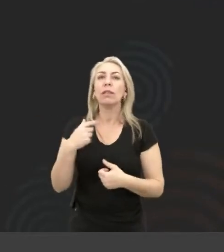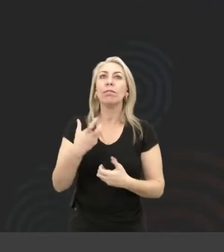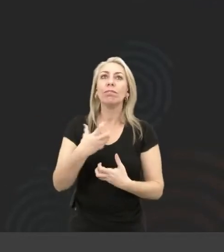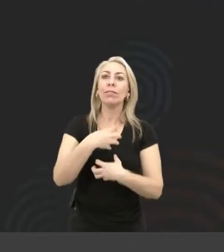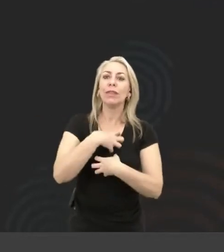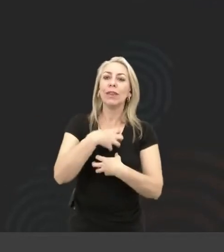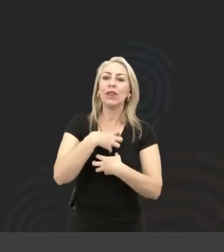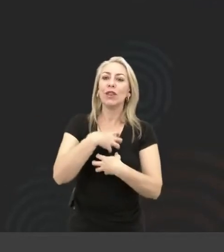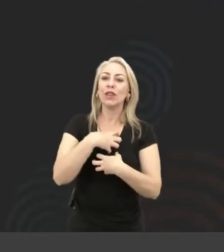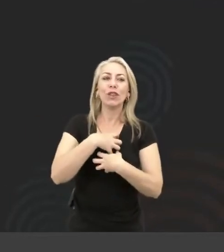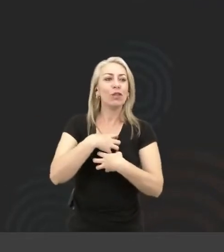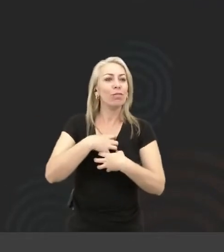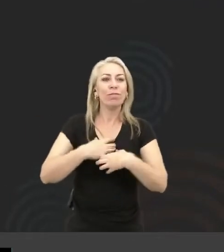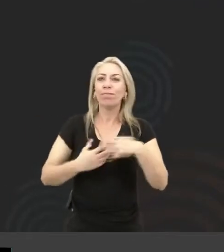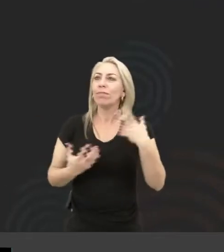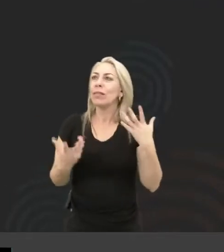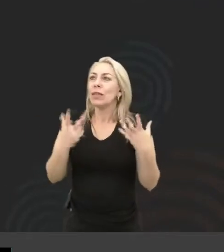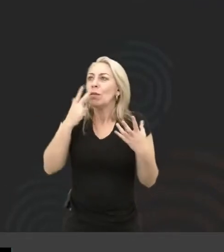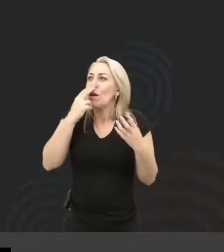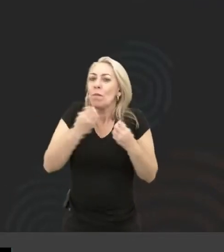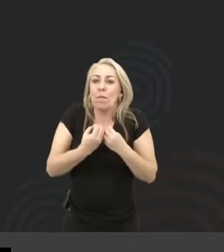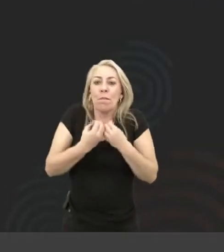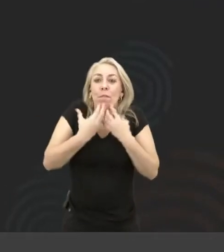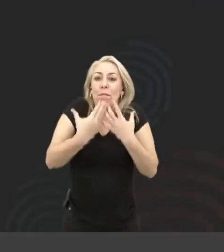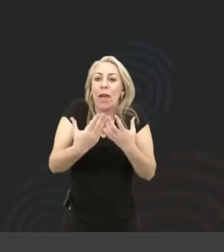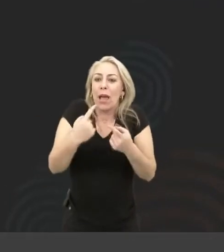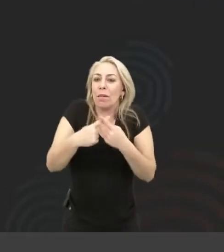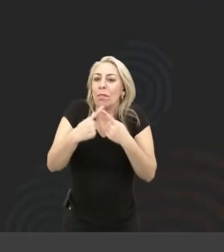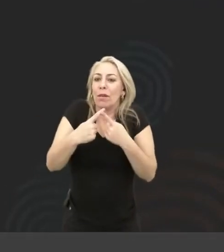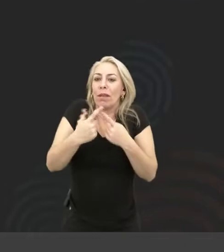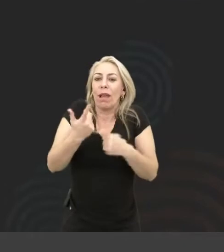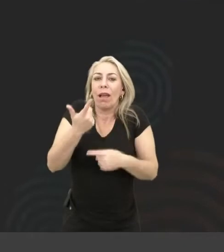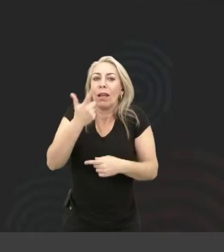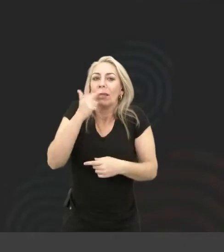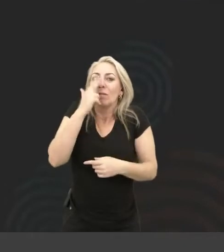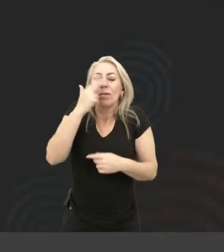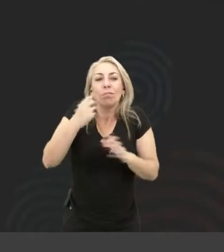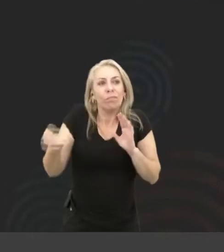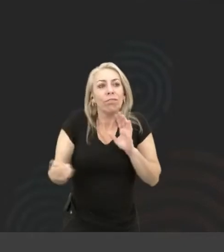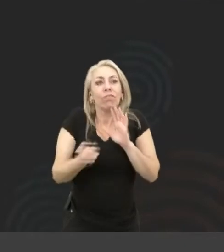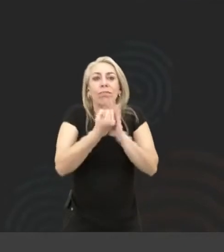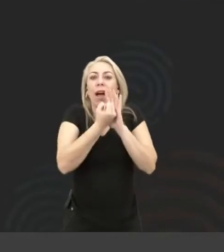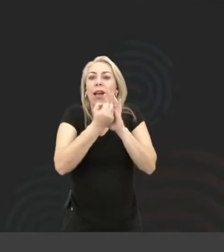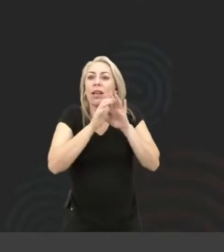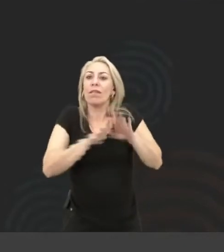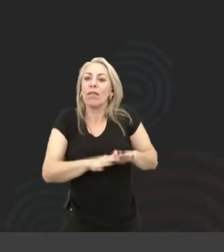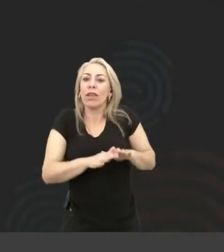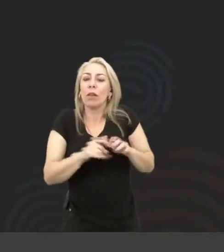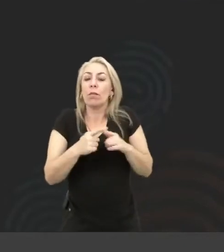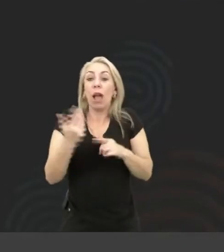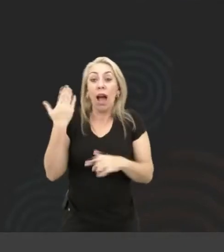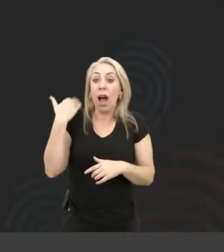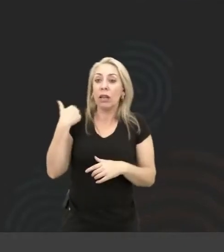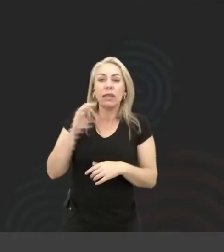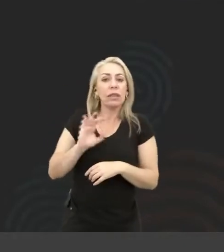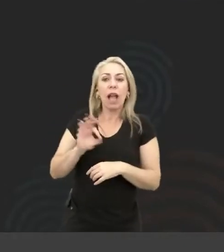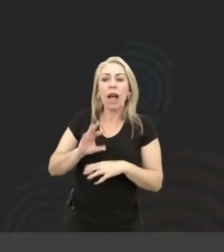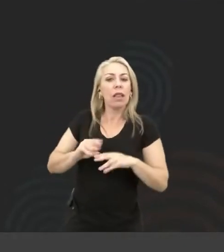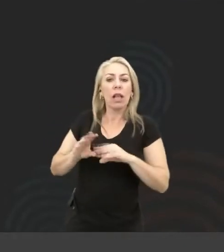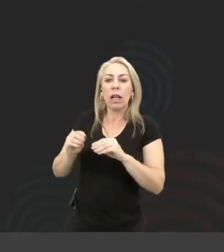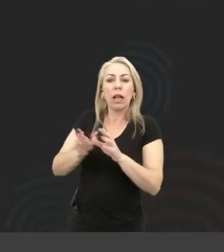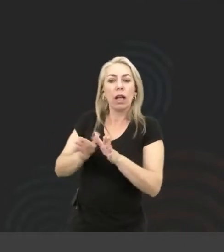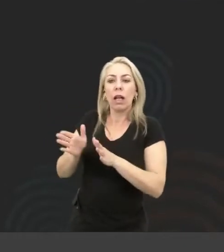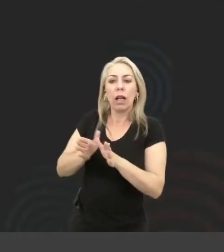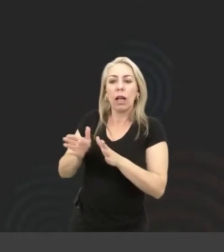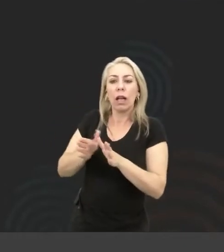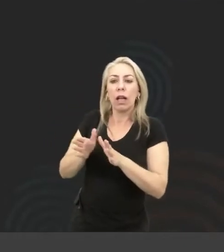sensação máxima de dever cumprido. A coisa funciona. Hoje ele não era nem acessável. Hoje ele é